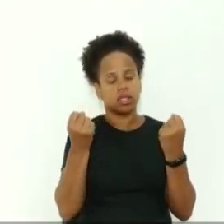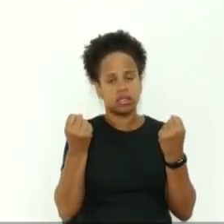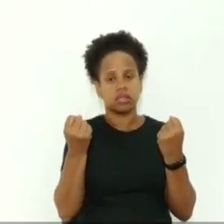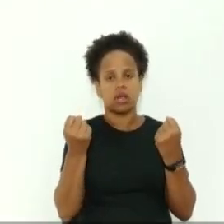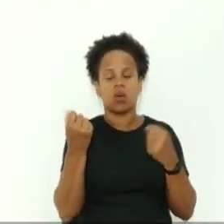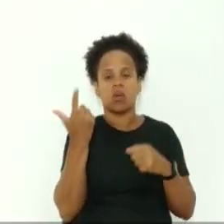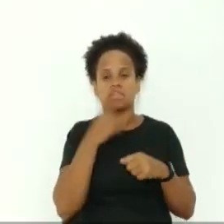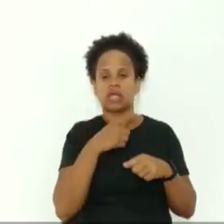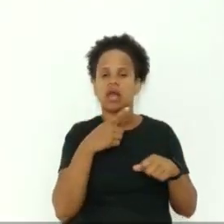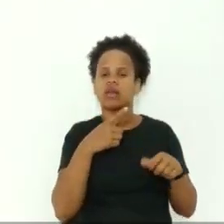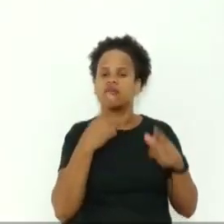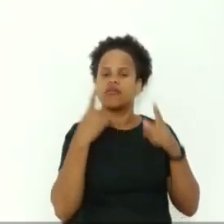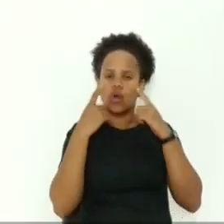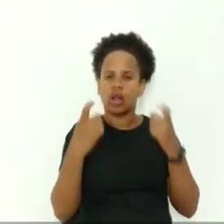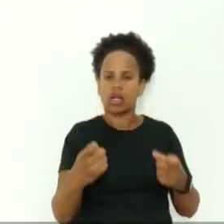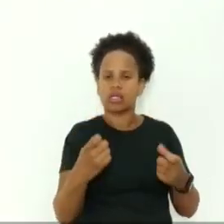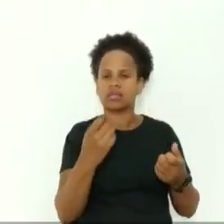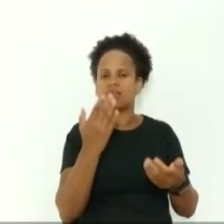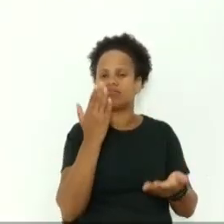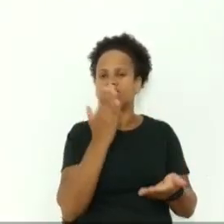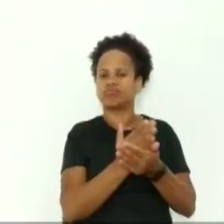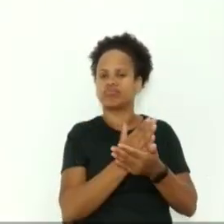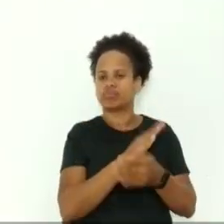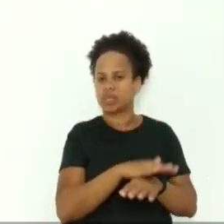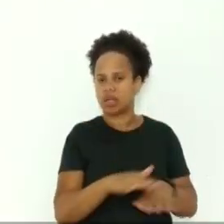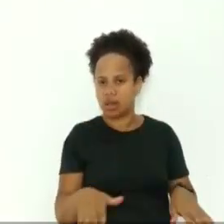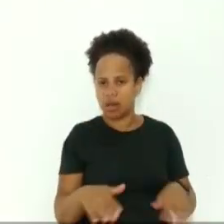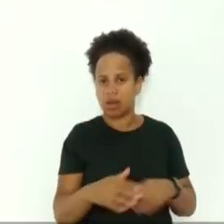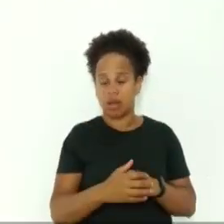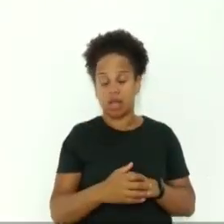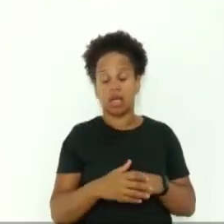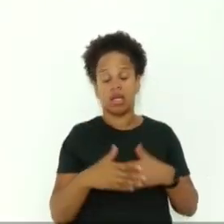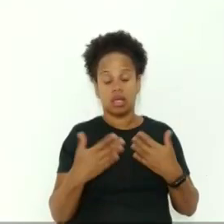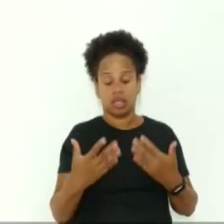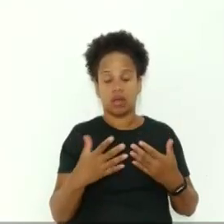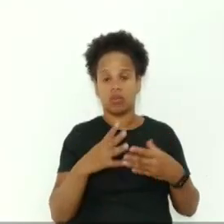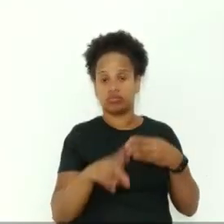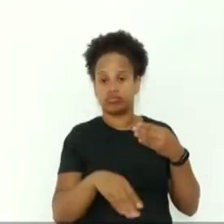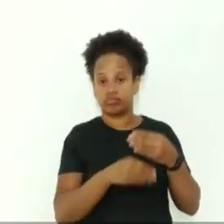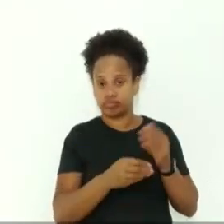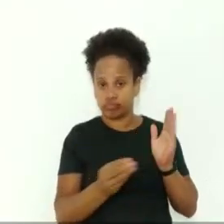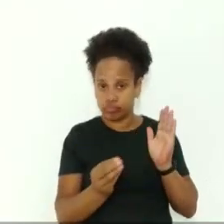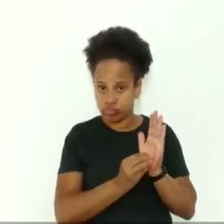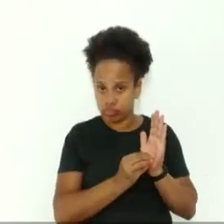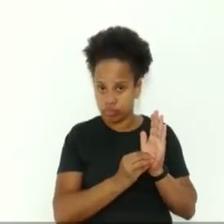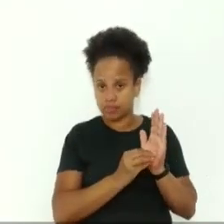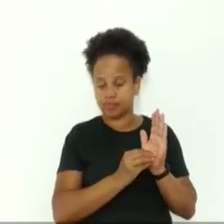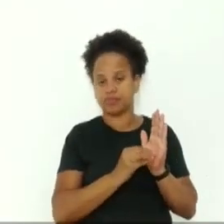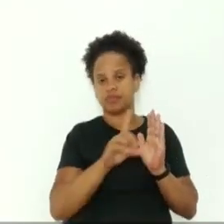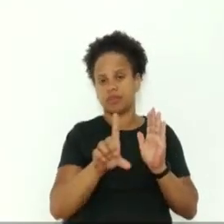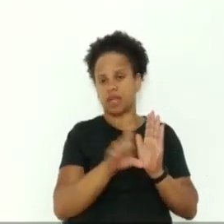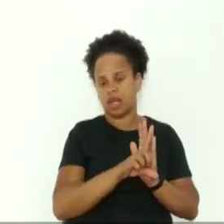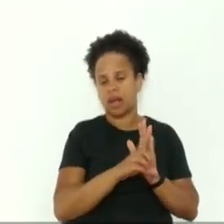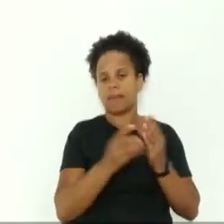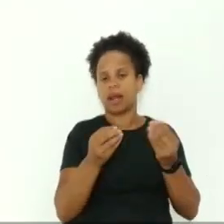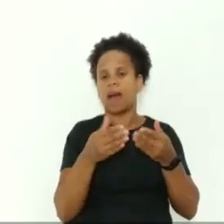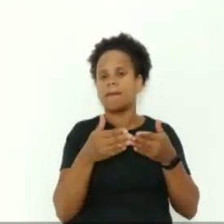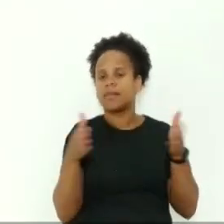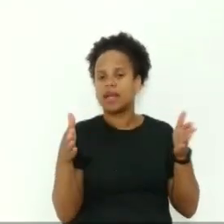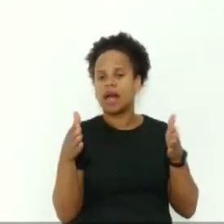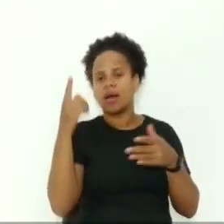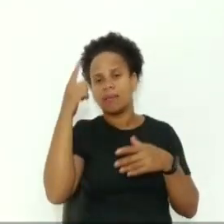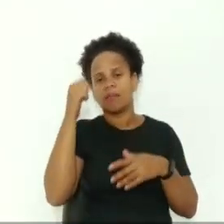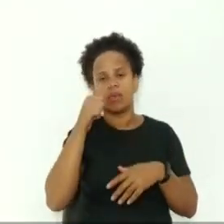ciclo de violência. Então, ao colocar esse dispositivo nessa lei para ampliar que as mulheres vítimas de violência